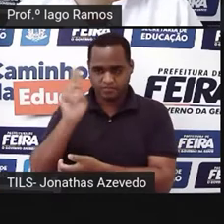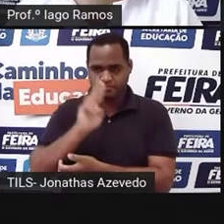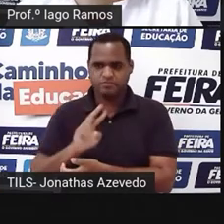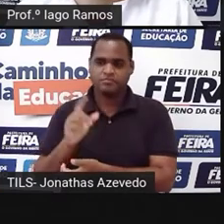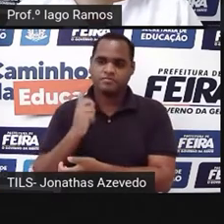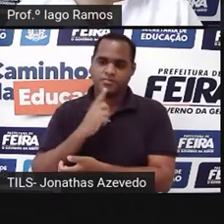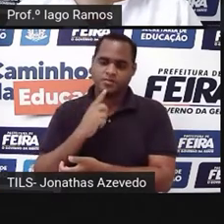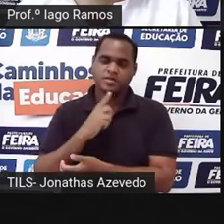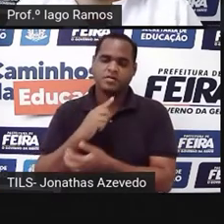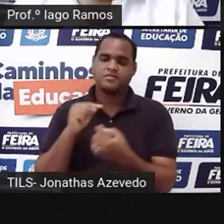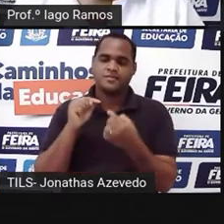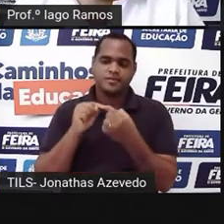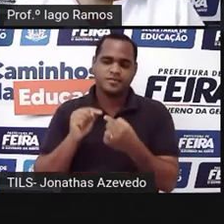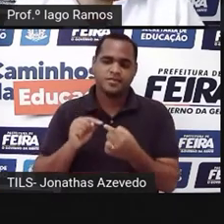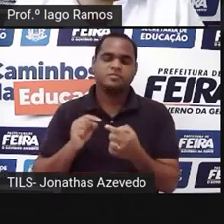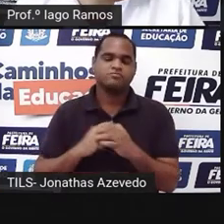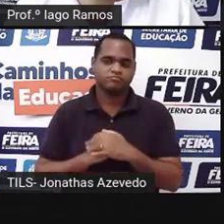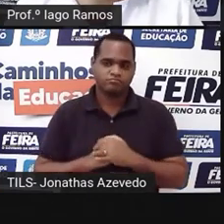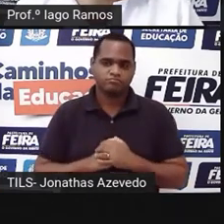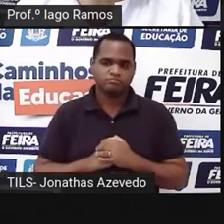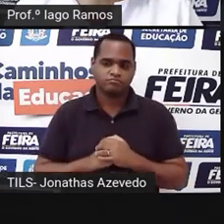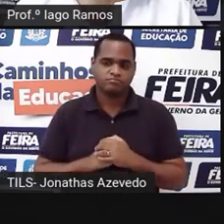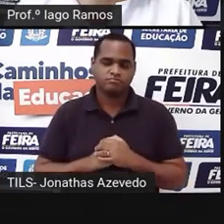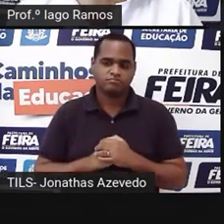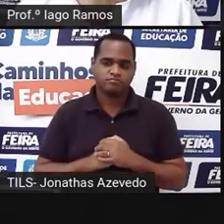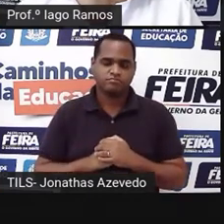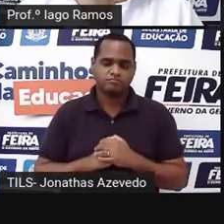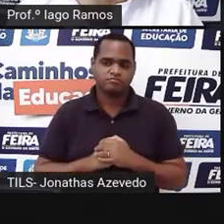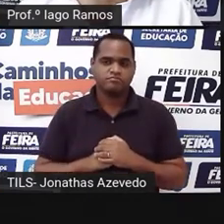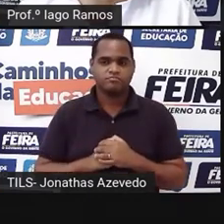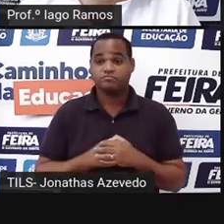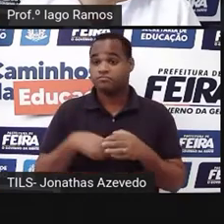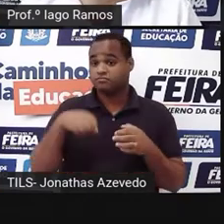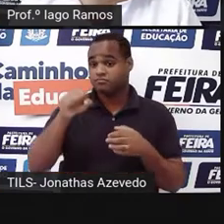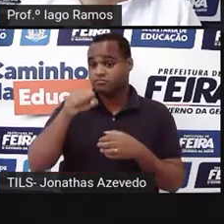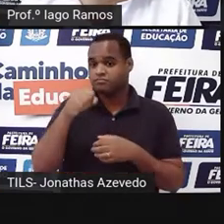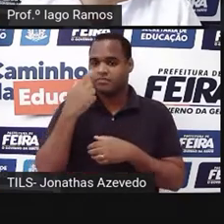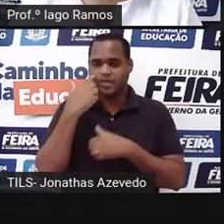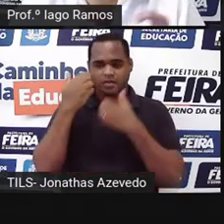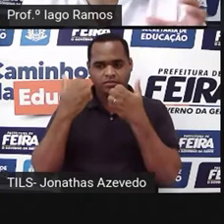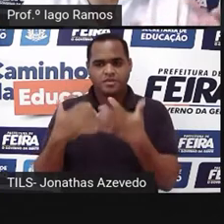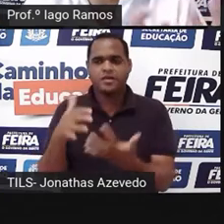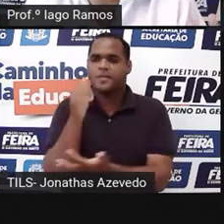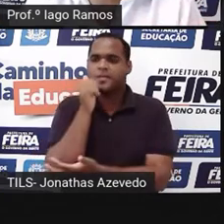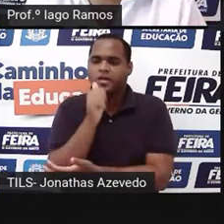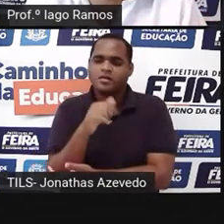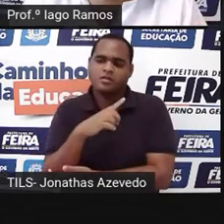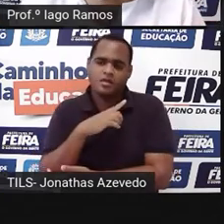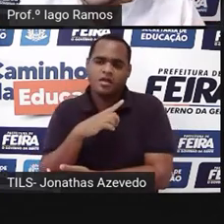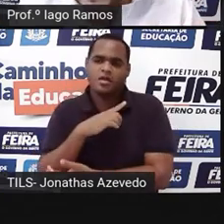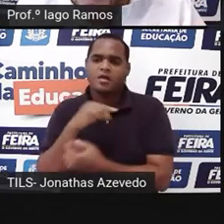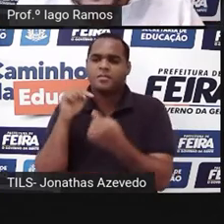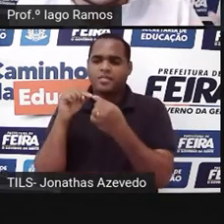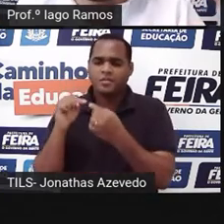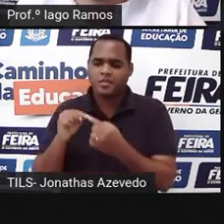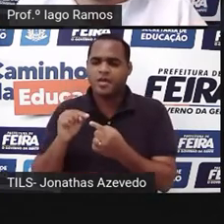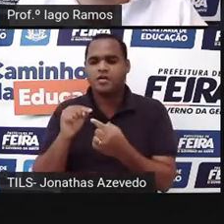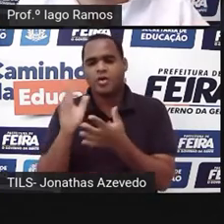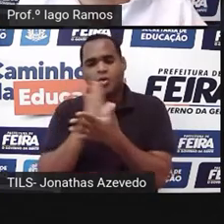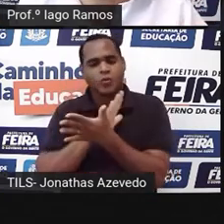e é bem possível que essa senhora tenha alguma coisa a com essa